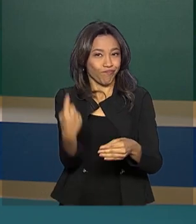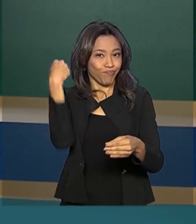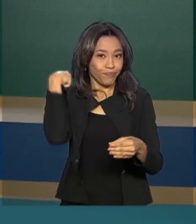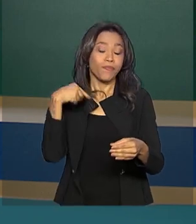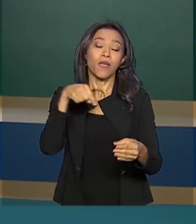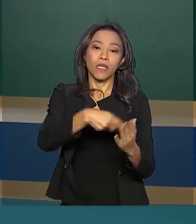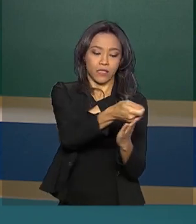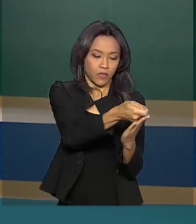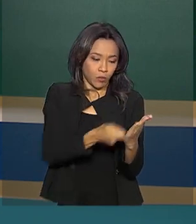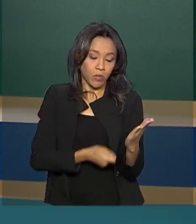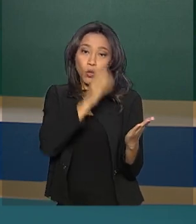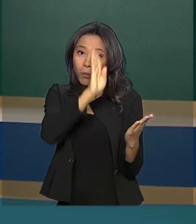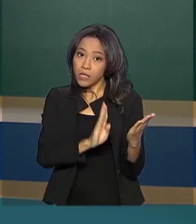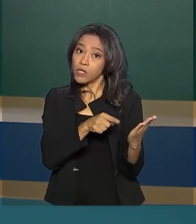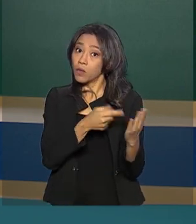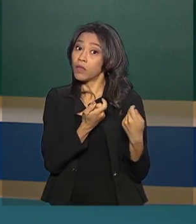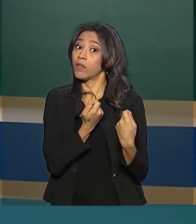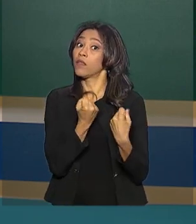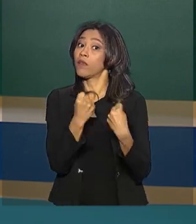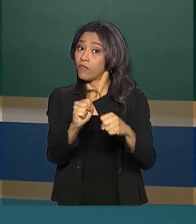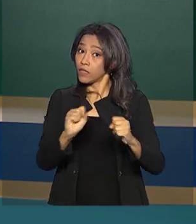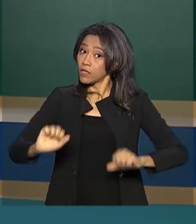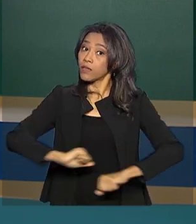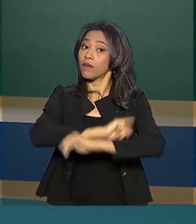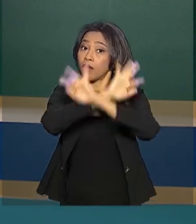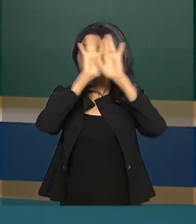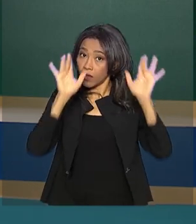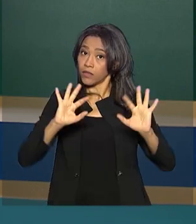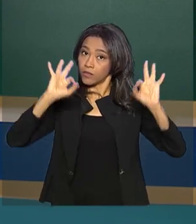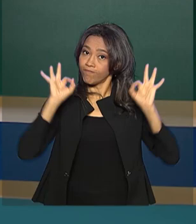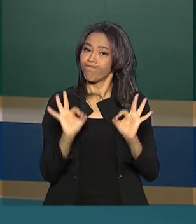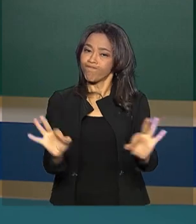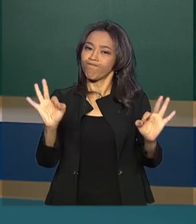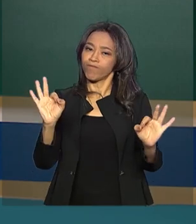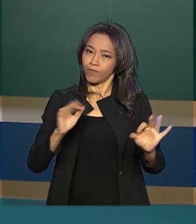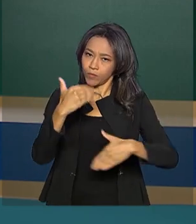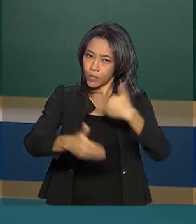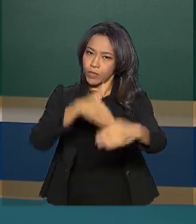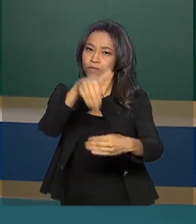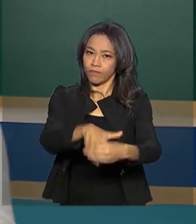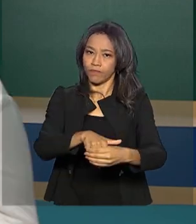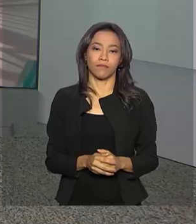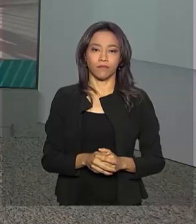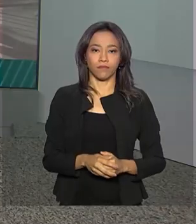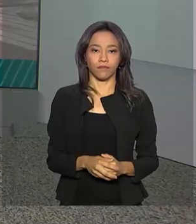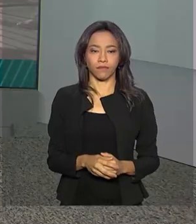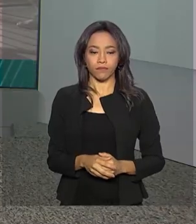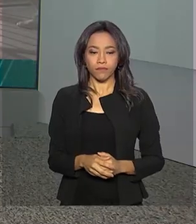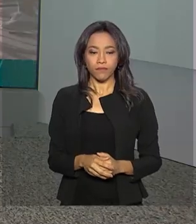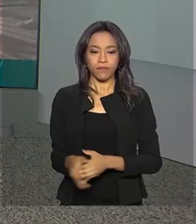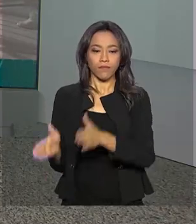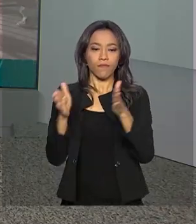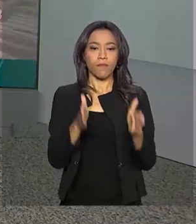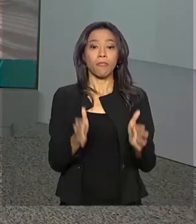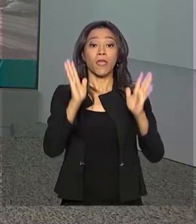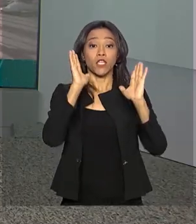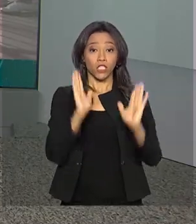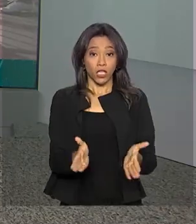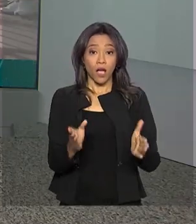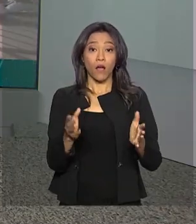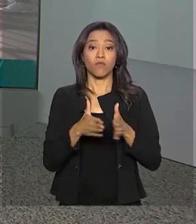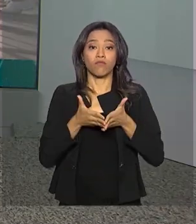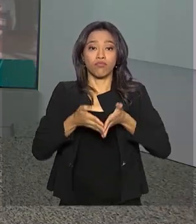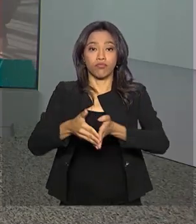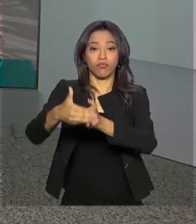a nota, o Brasil defende absoluta transparência e legitimidade no processo. Já estão no porto de